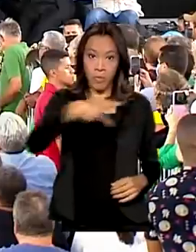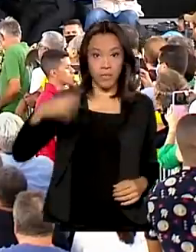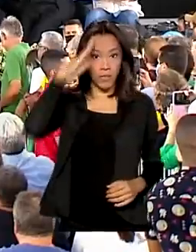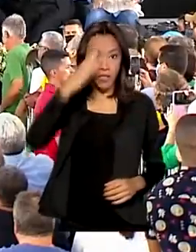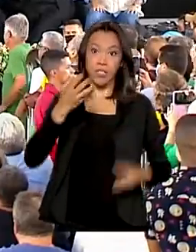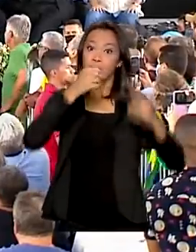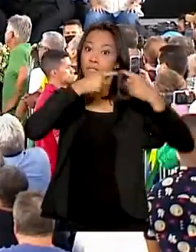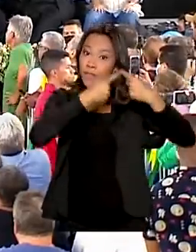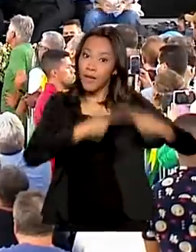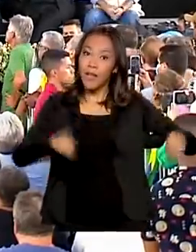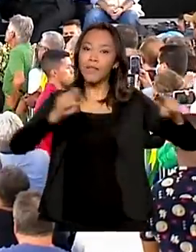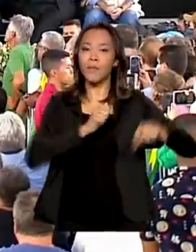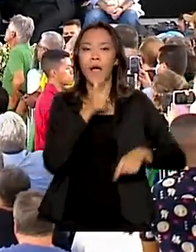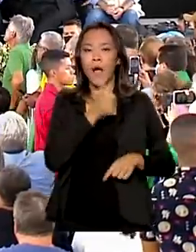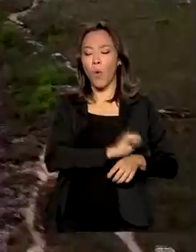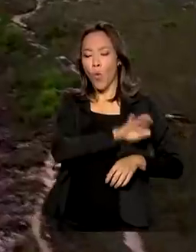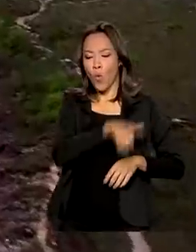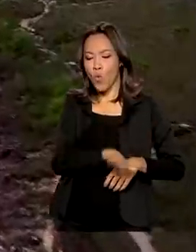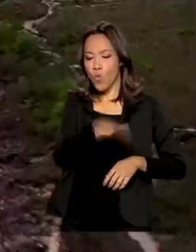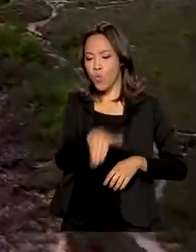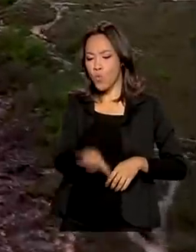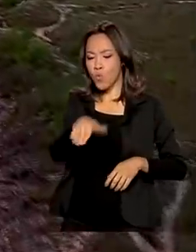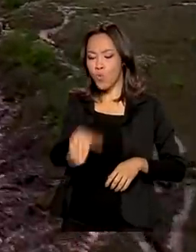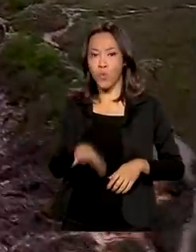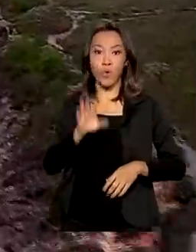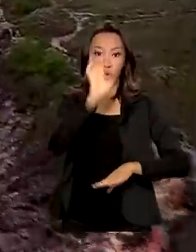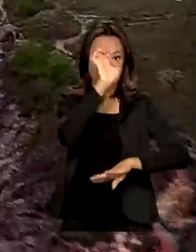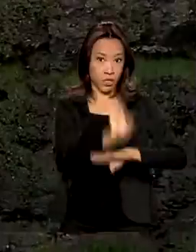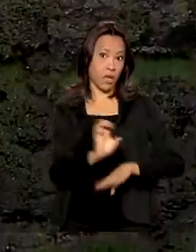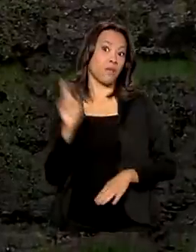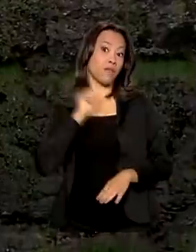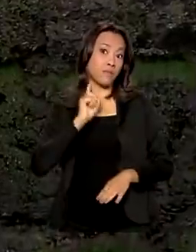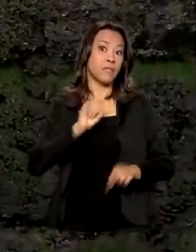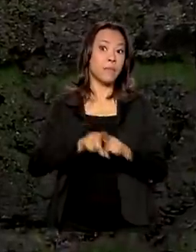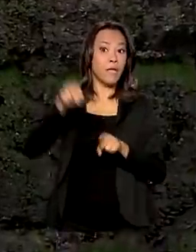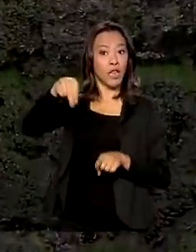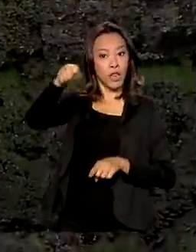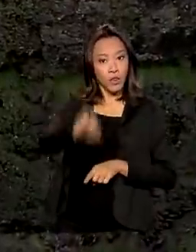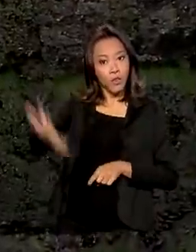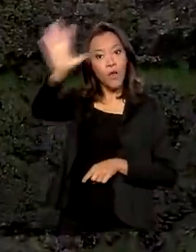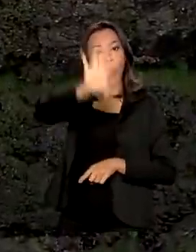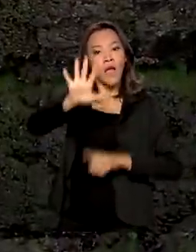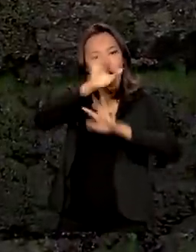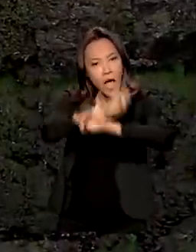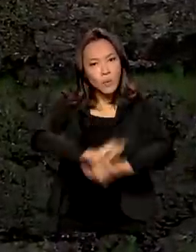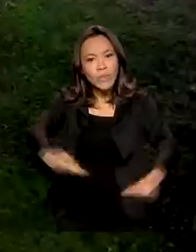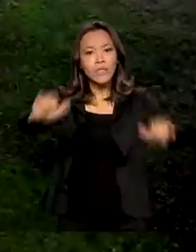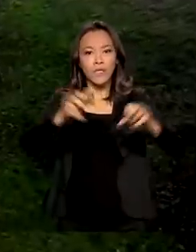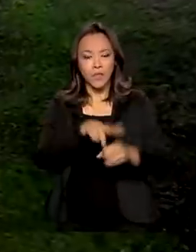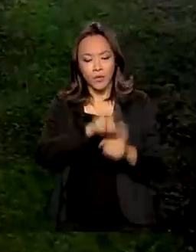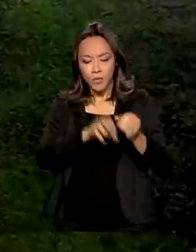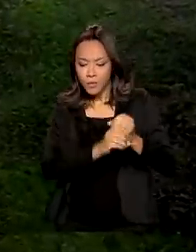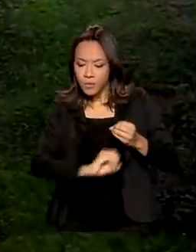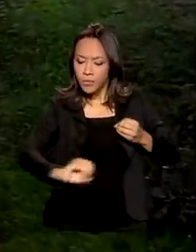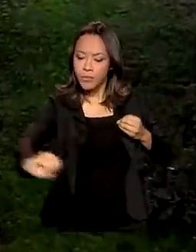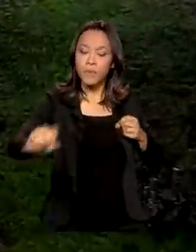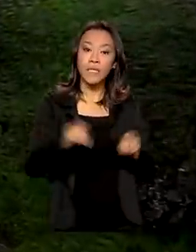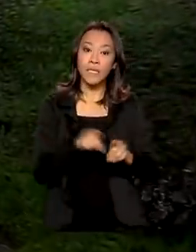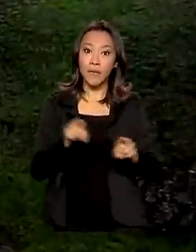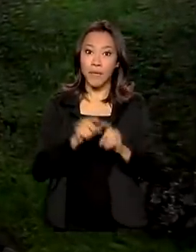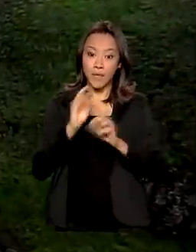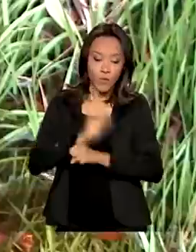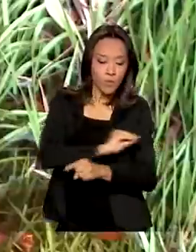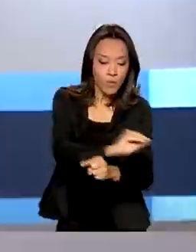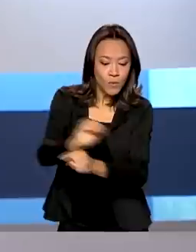das Águas, que vai percorrer municípios em Minas Gerais e no Nordeste, anunciando obras de saneamento e recuperação de bacias